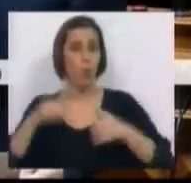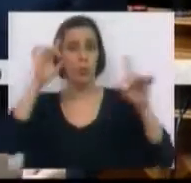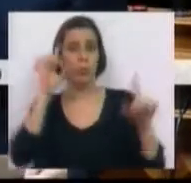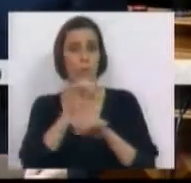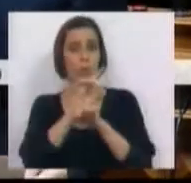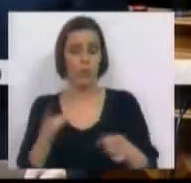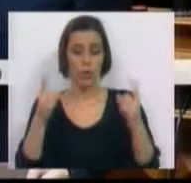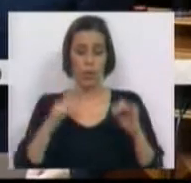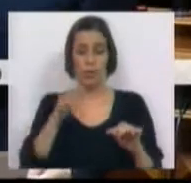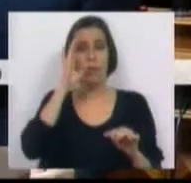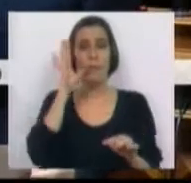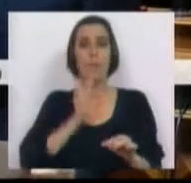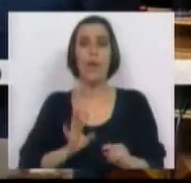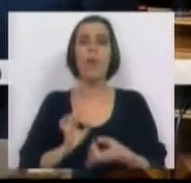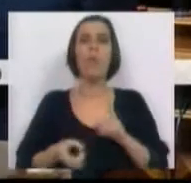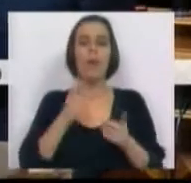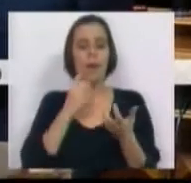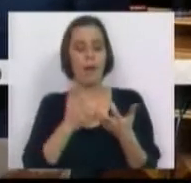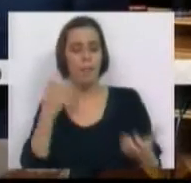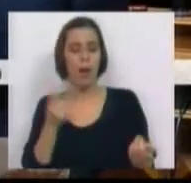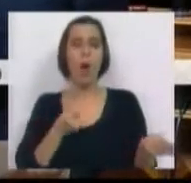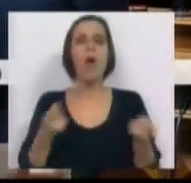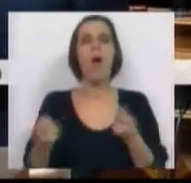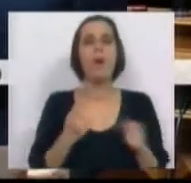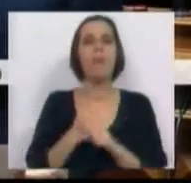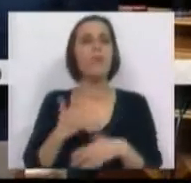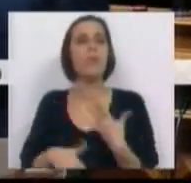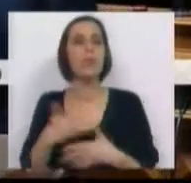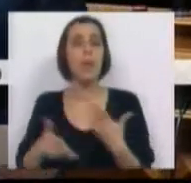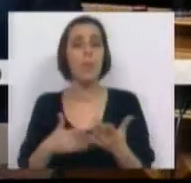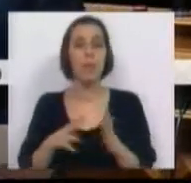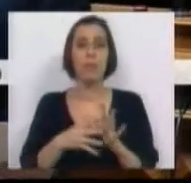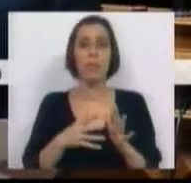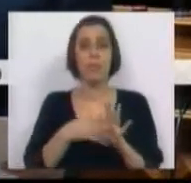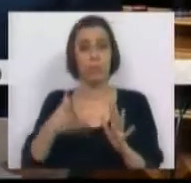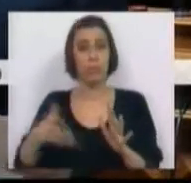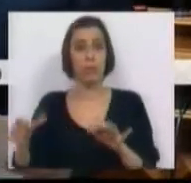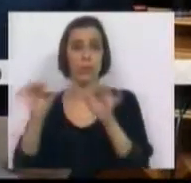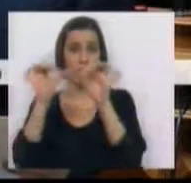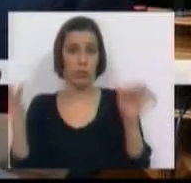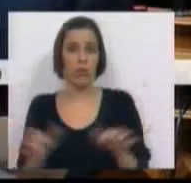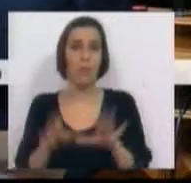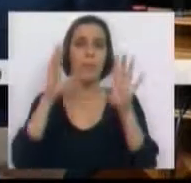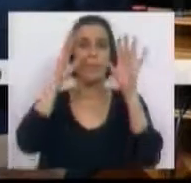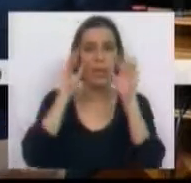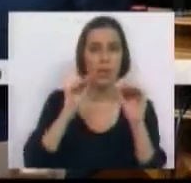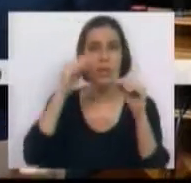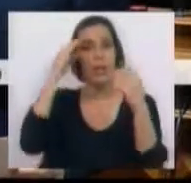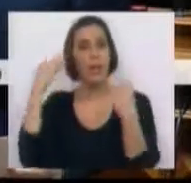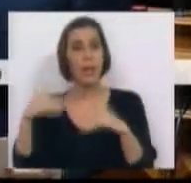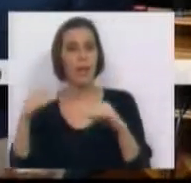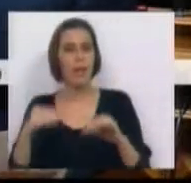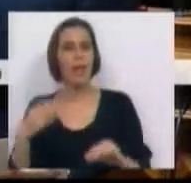professores, e tendo em conta o impacto na organização e funcionamento do complexo sistema de educação e ensino